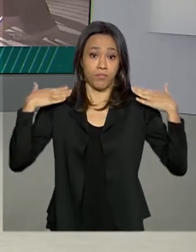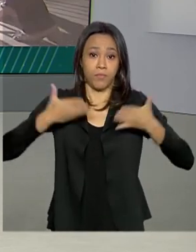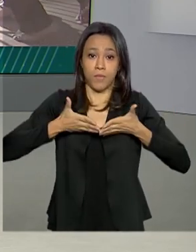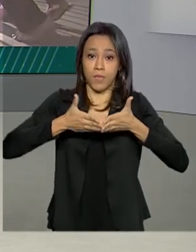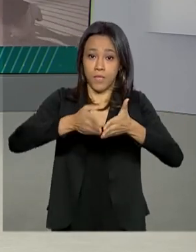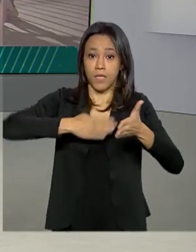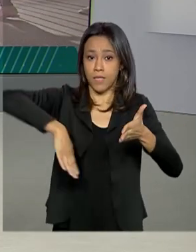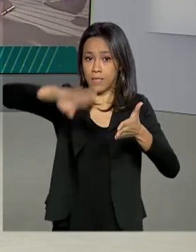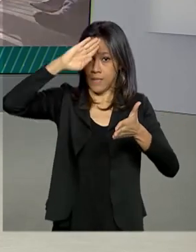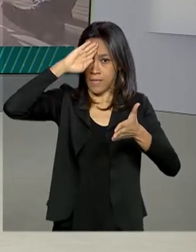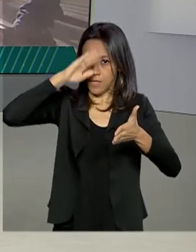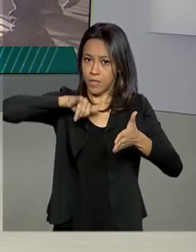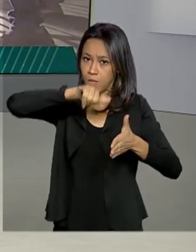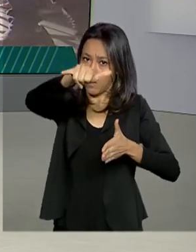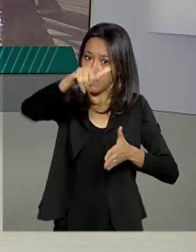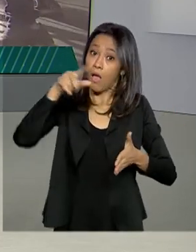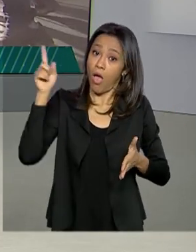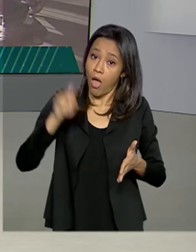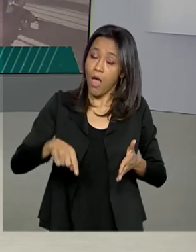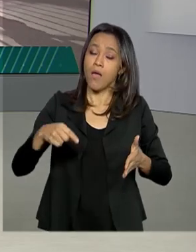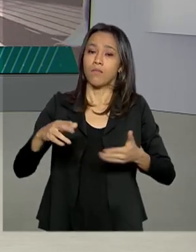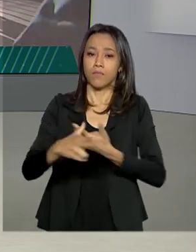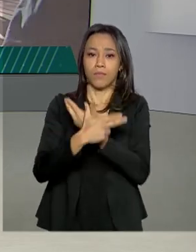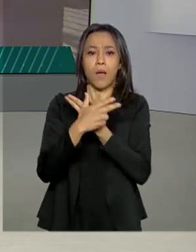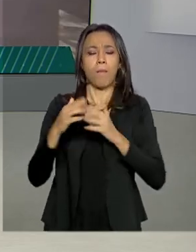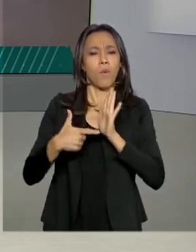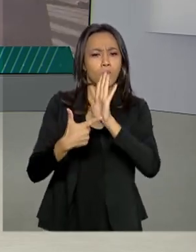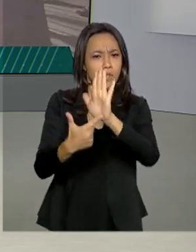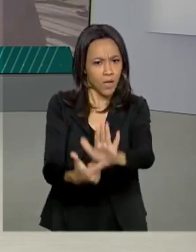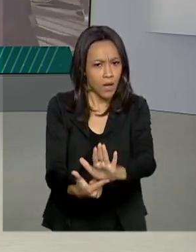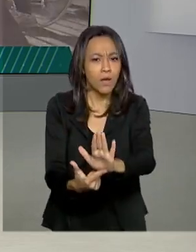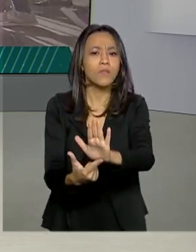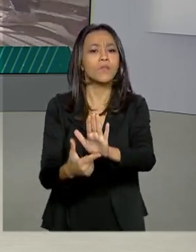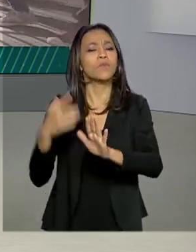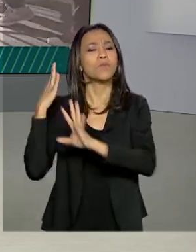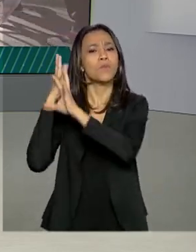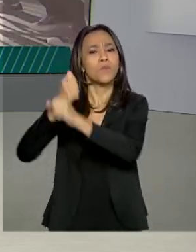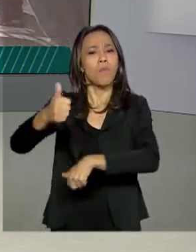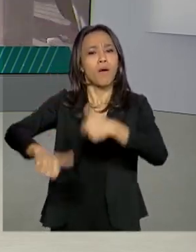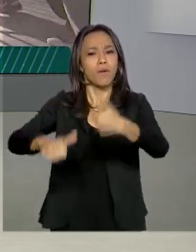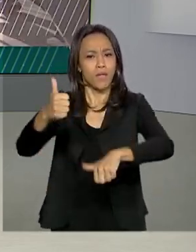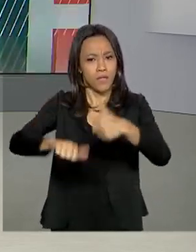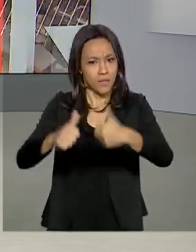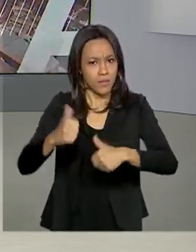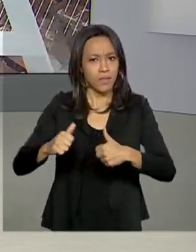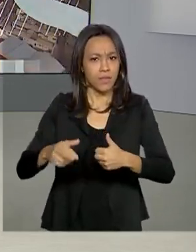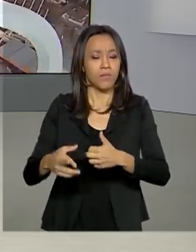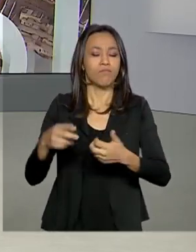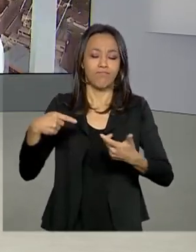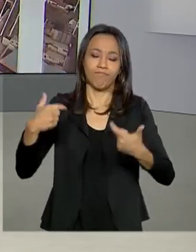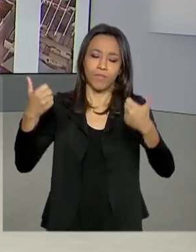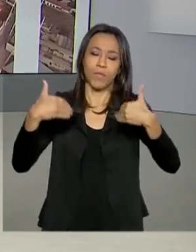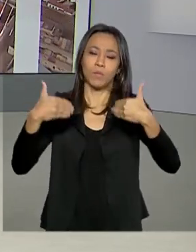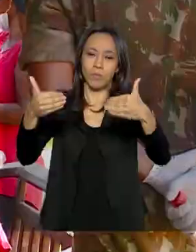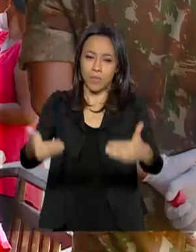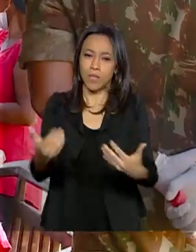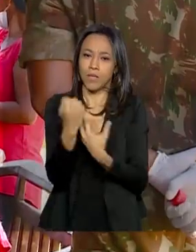Aeronáutica. Esses são alguns dados apresentados em um balanço feito pelo Ministério da Defesa.